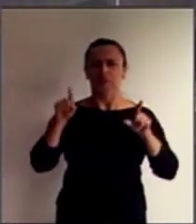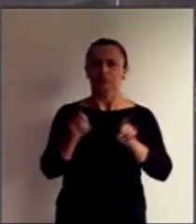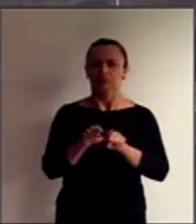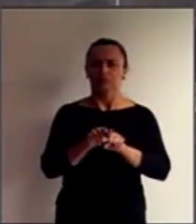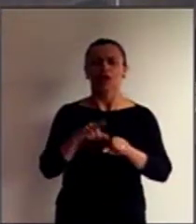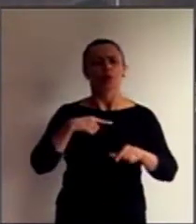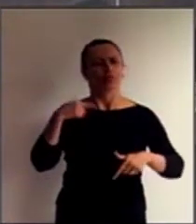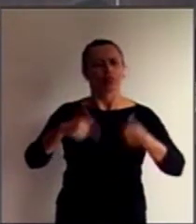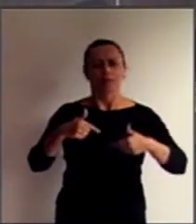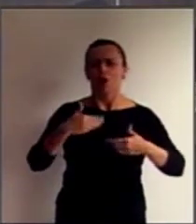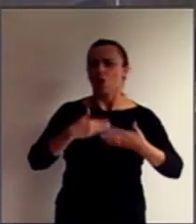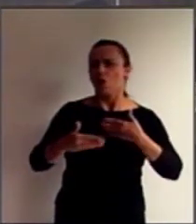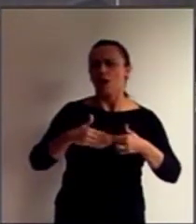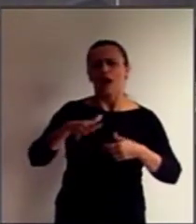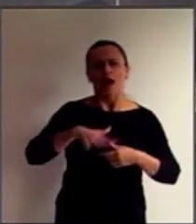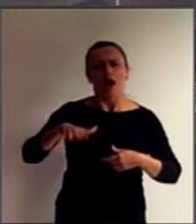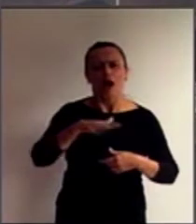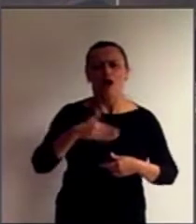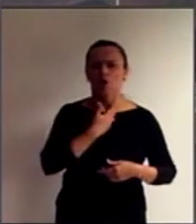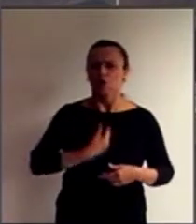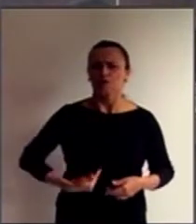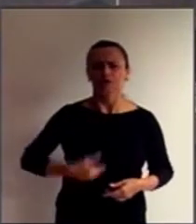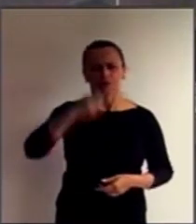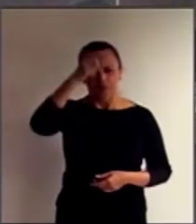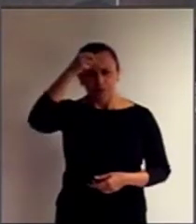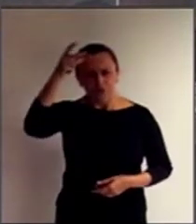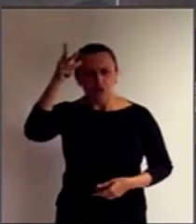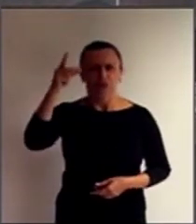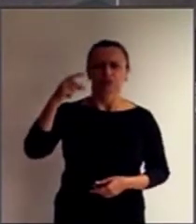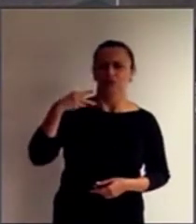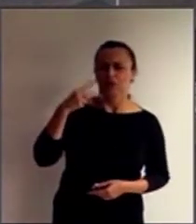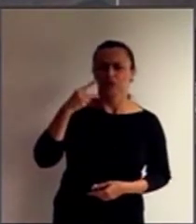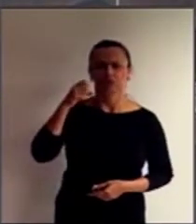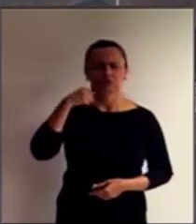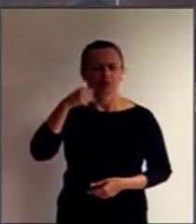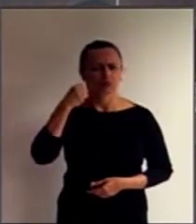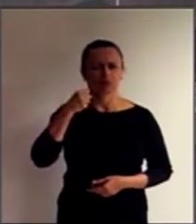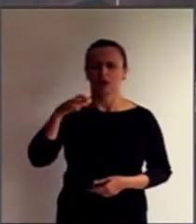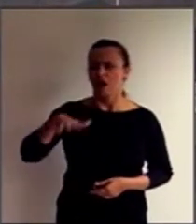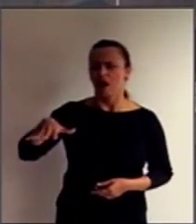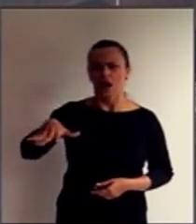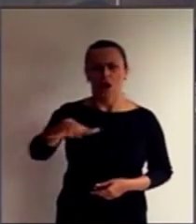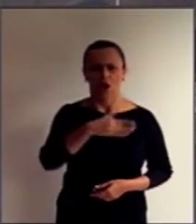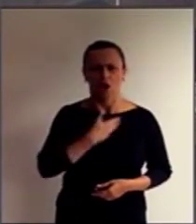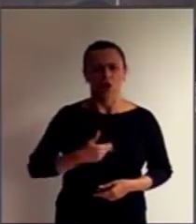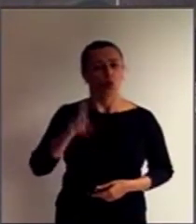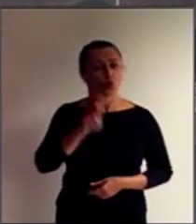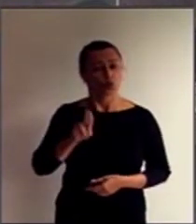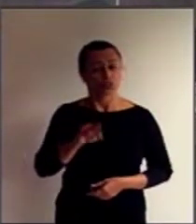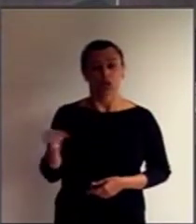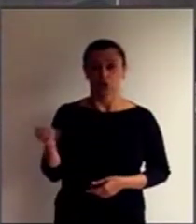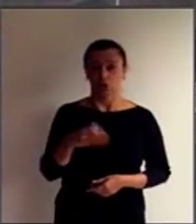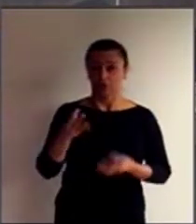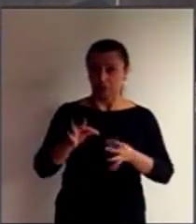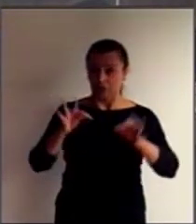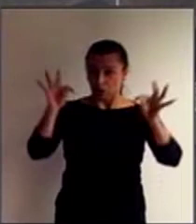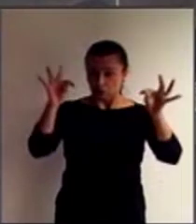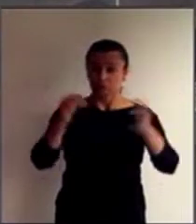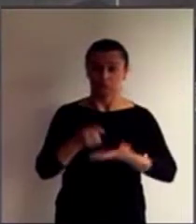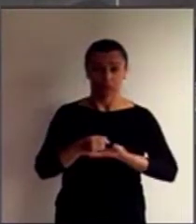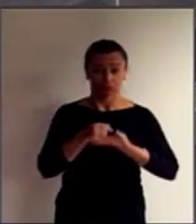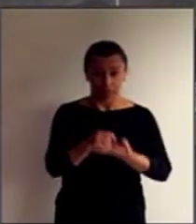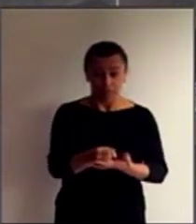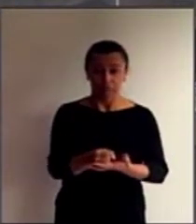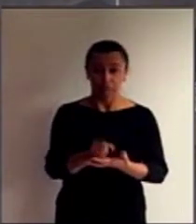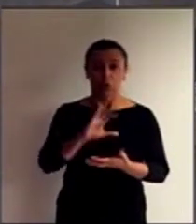desempenhar qualquer funções públicas em todos os níveis de governo, usando novas tecnologias assistidas